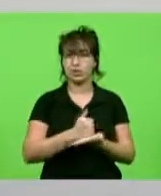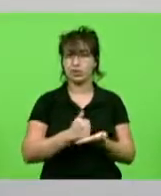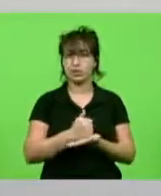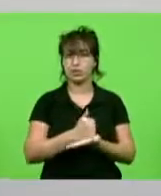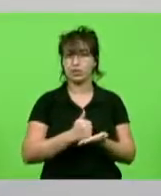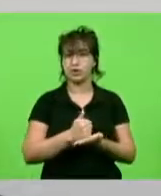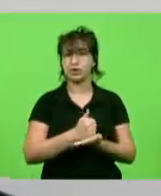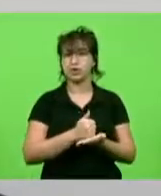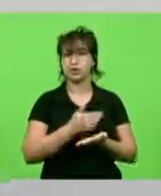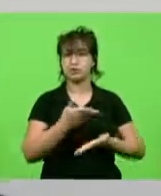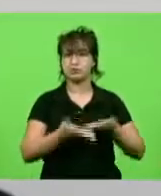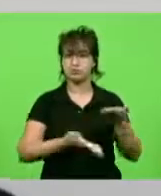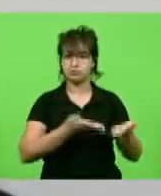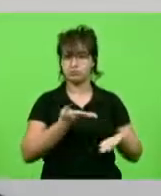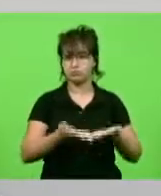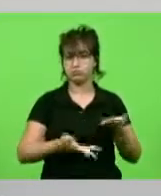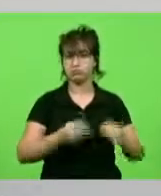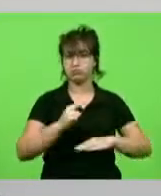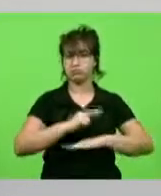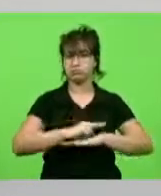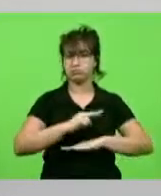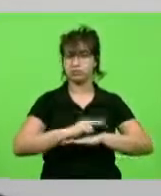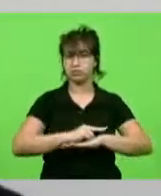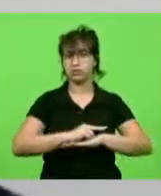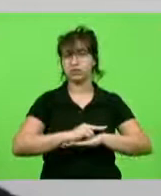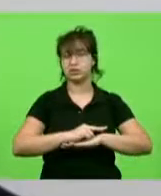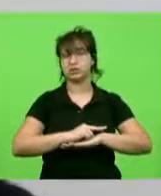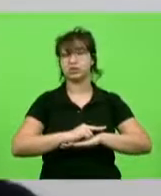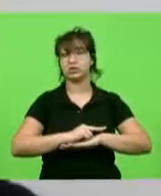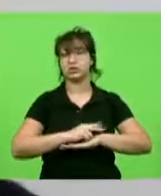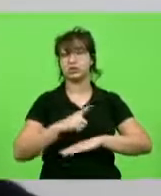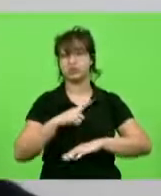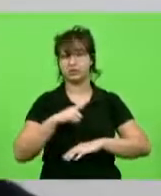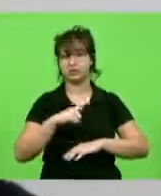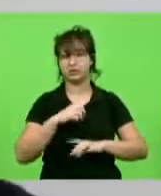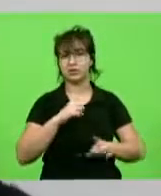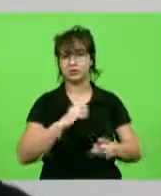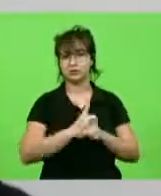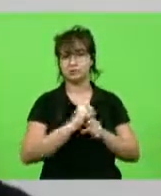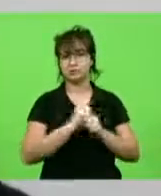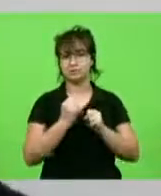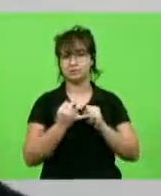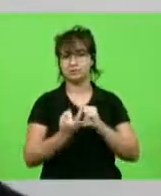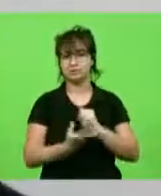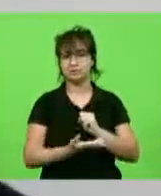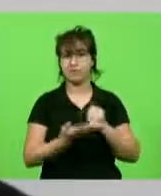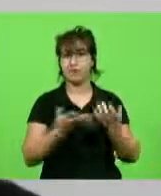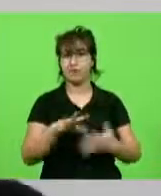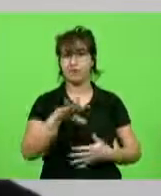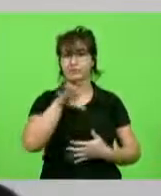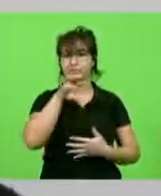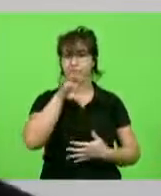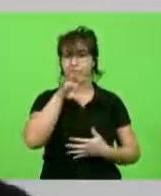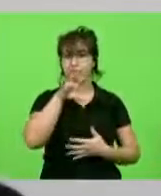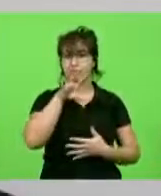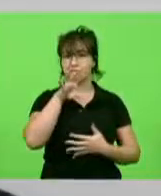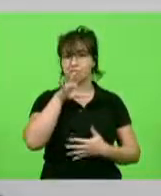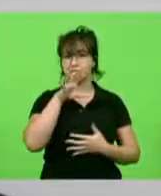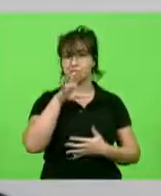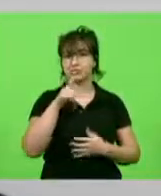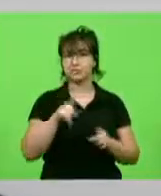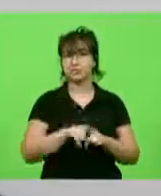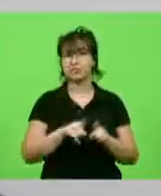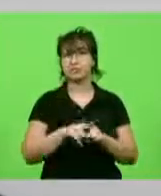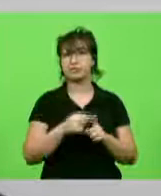dos pacientes com a Covid-19 que estão sob ventilação mecânica, especialmente sedativos